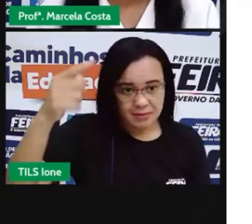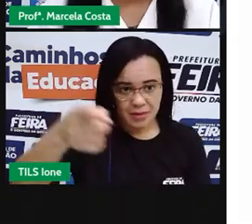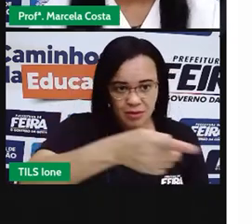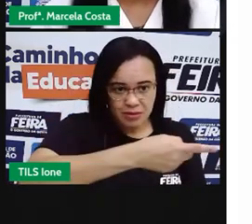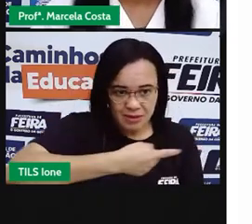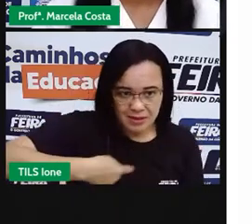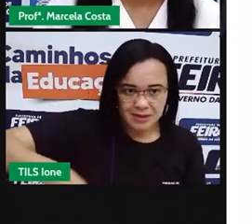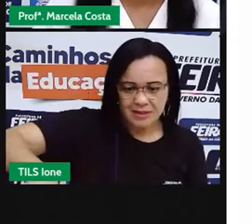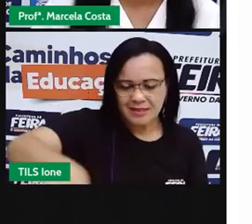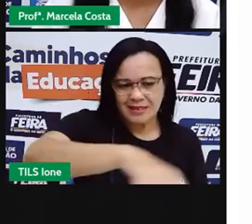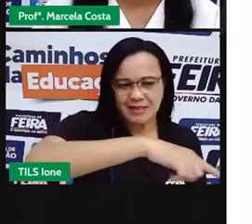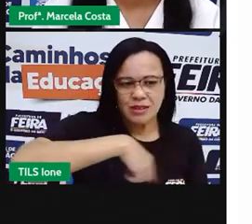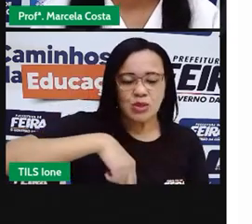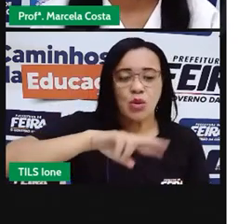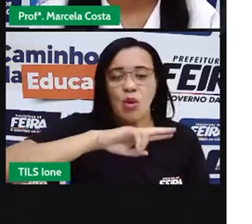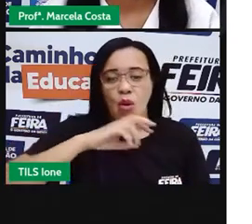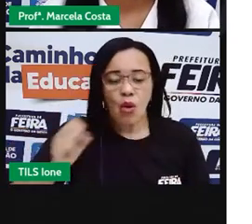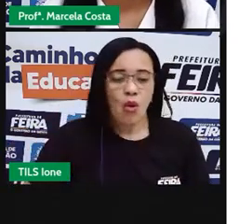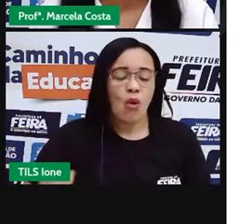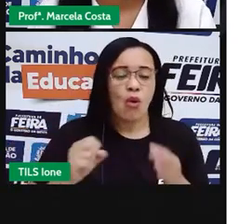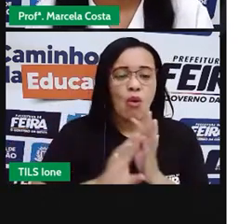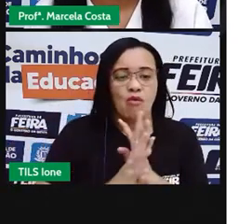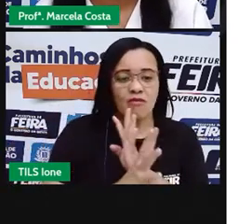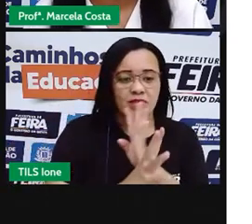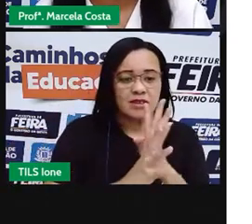fila, ou organizado por essa maneira.